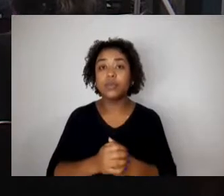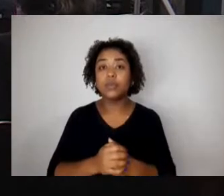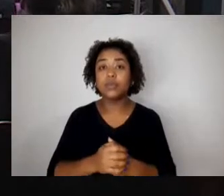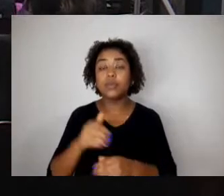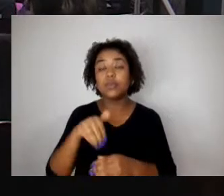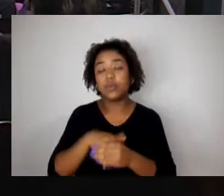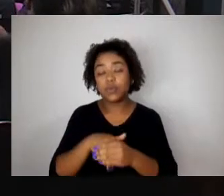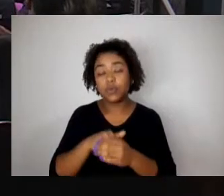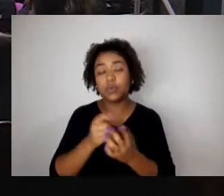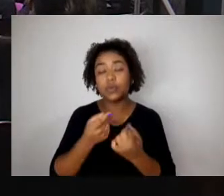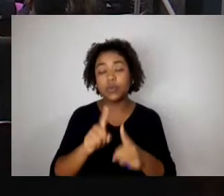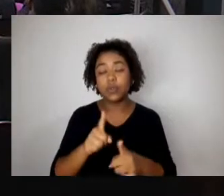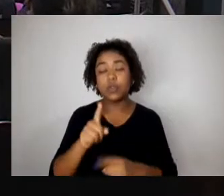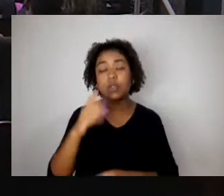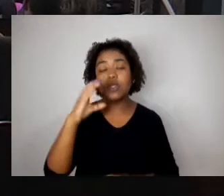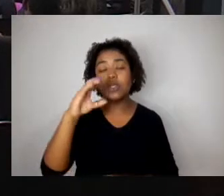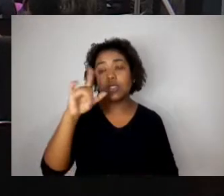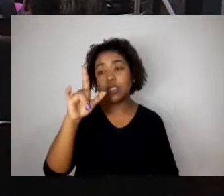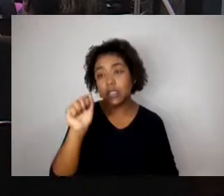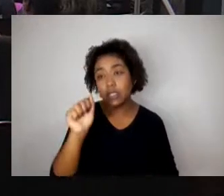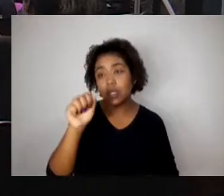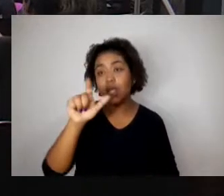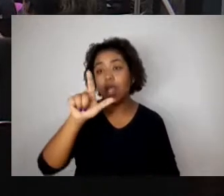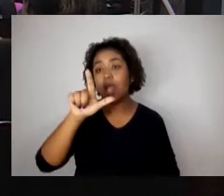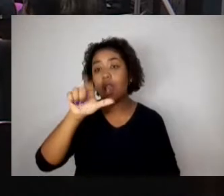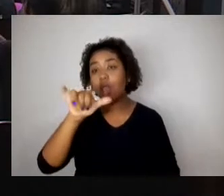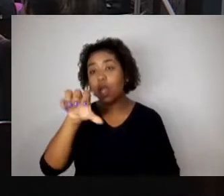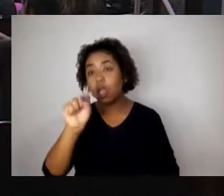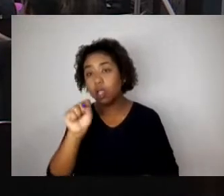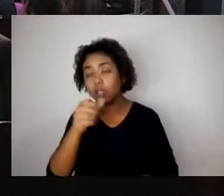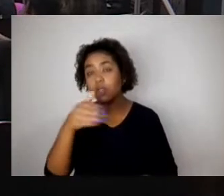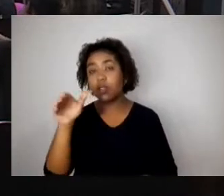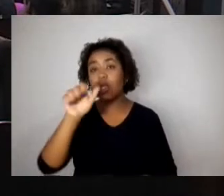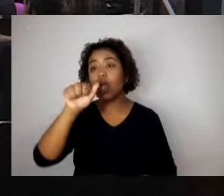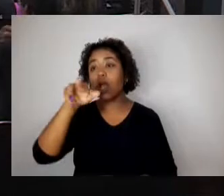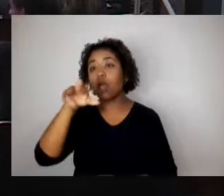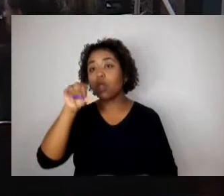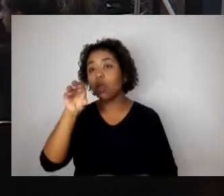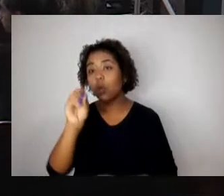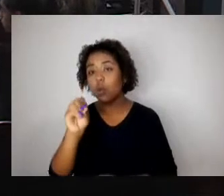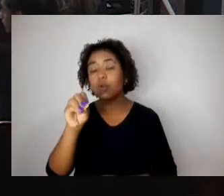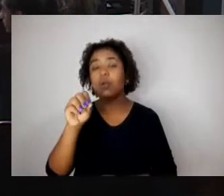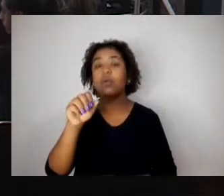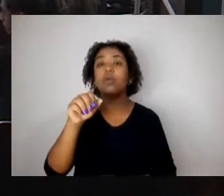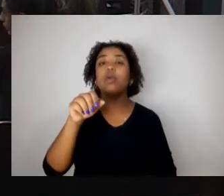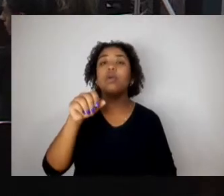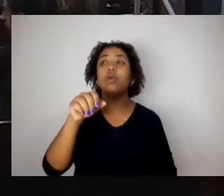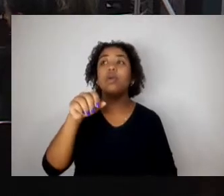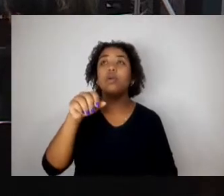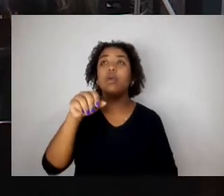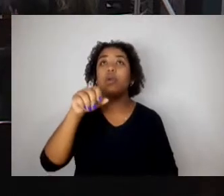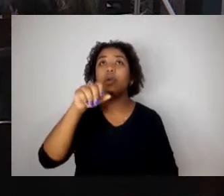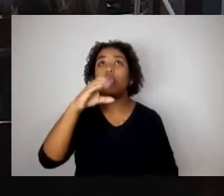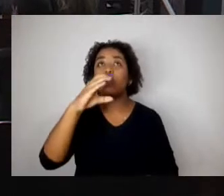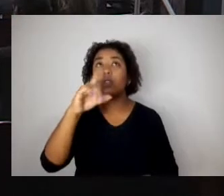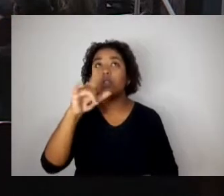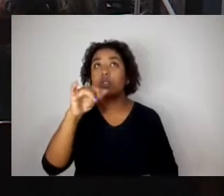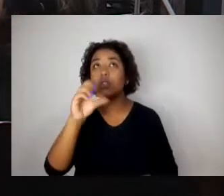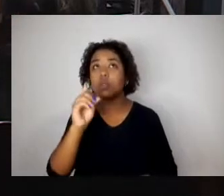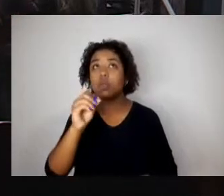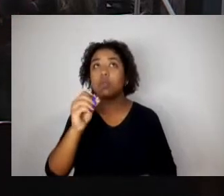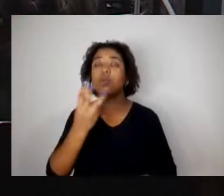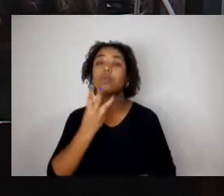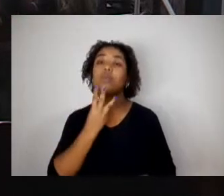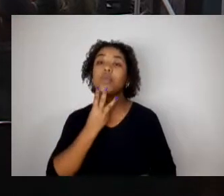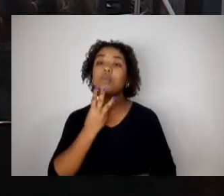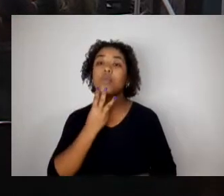Perruti, Thalia Sobral, Antônio Aguiar, Maurício Delgado e Cid Reis. Pela ordem. Então, vereador Sargento Melo Casal. Então, eu quero